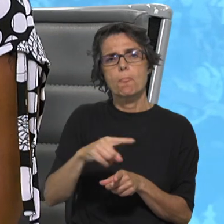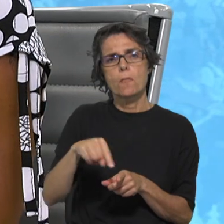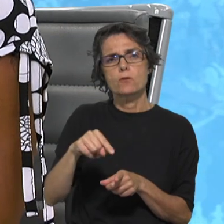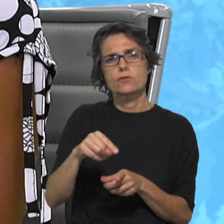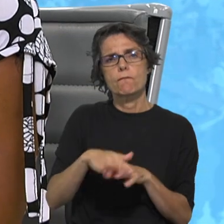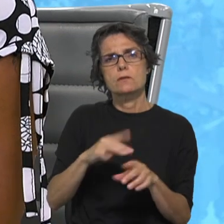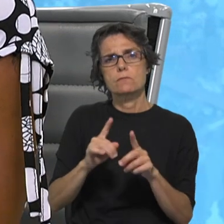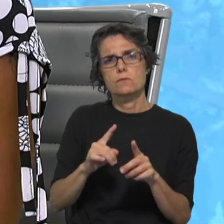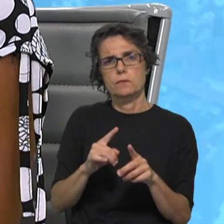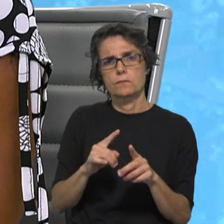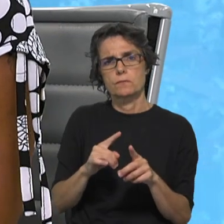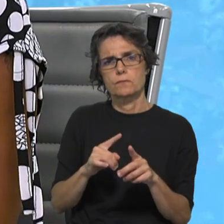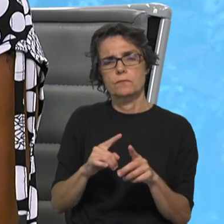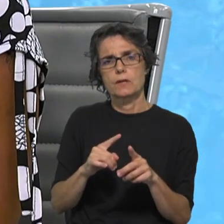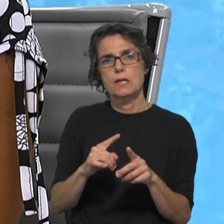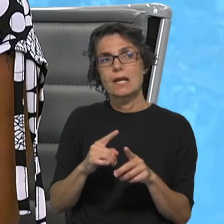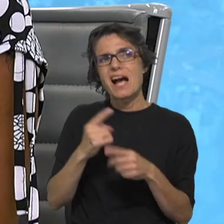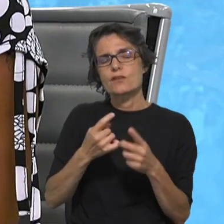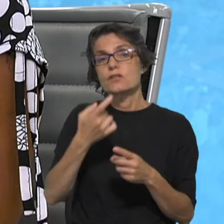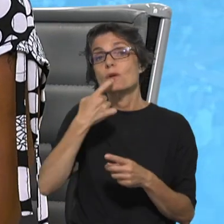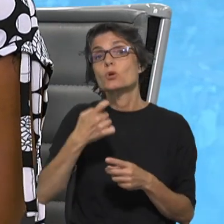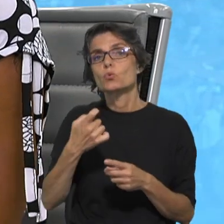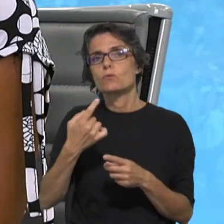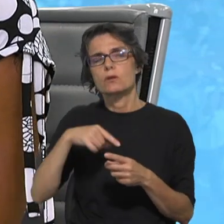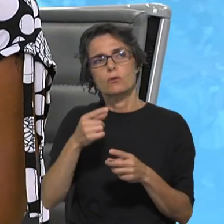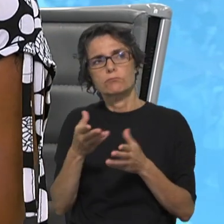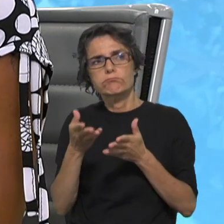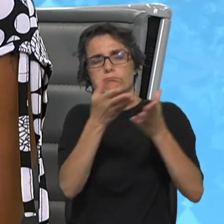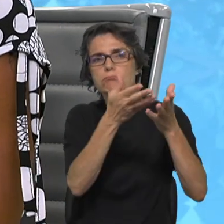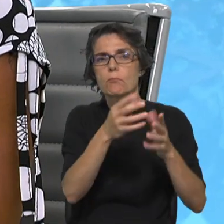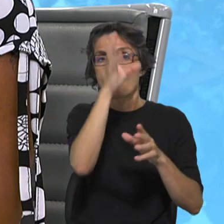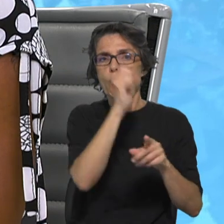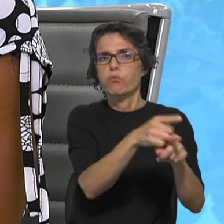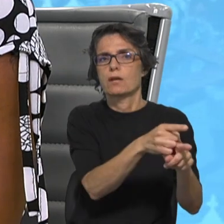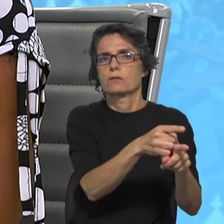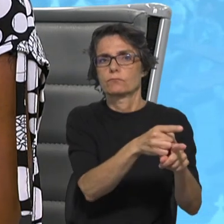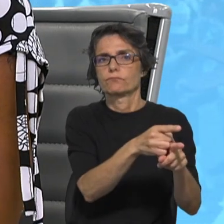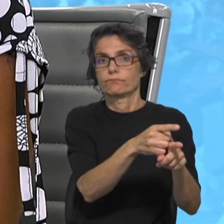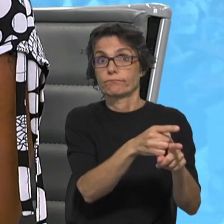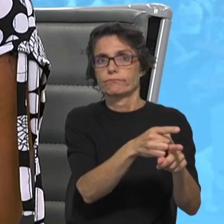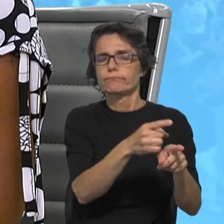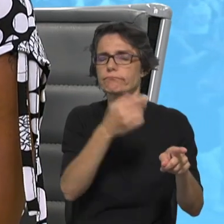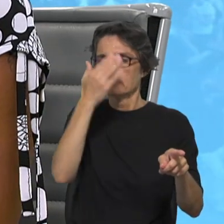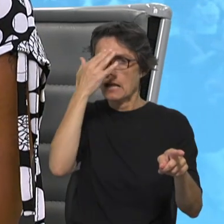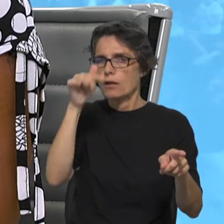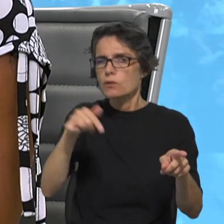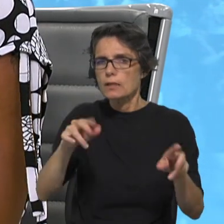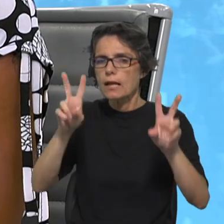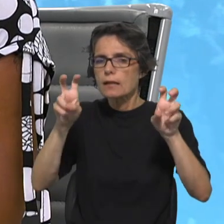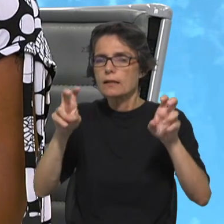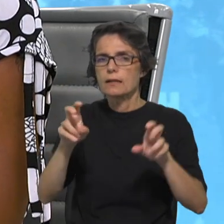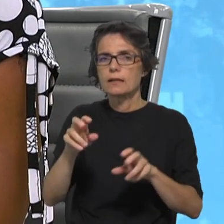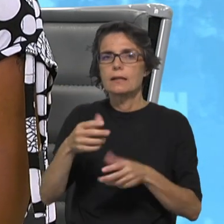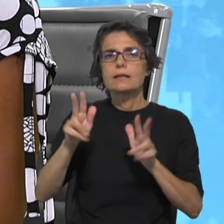só para os governos, e eu diria que este tema, liberdade de escolher-se migrar ou ficar,